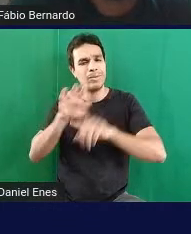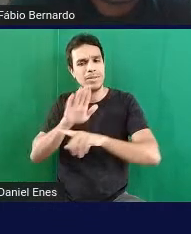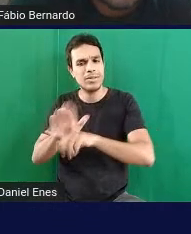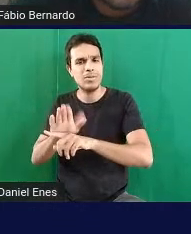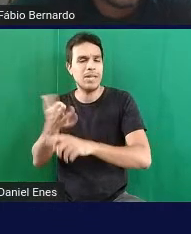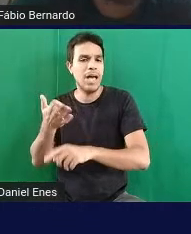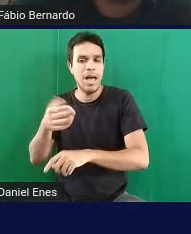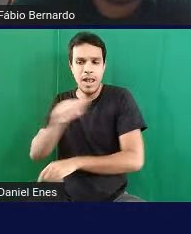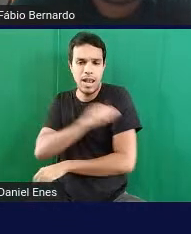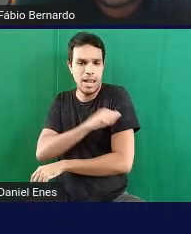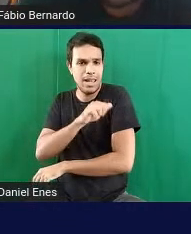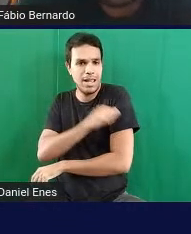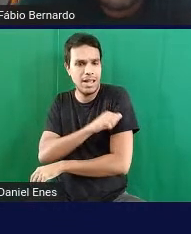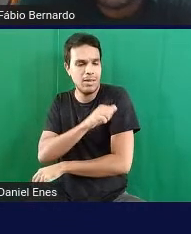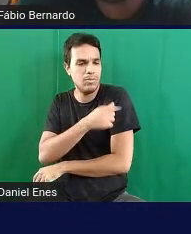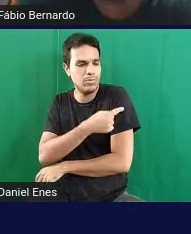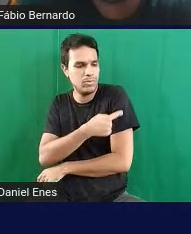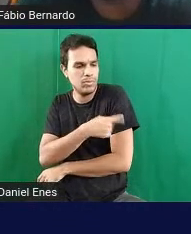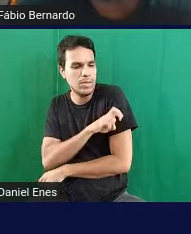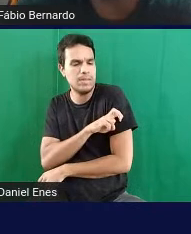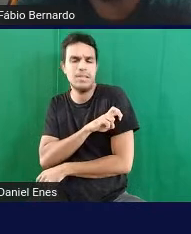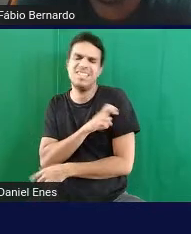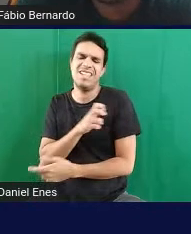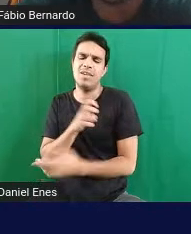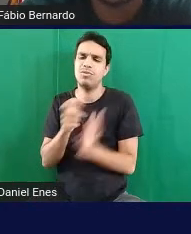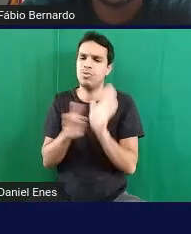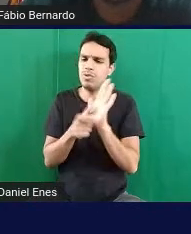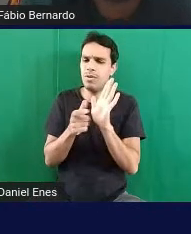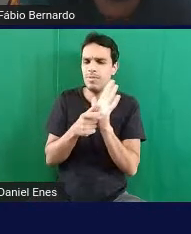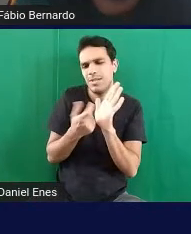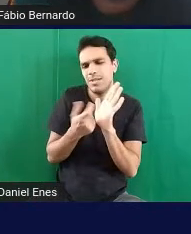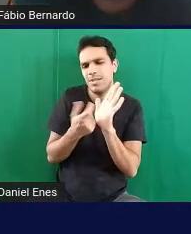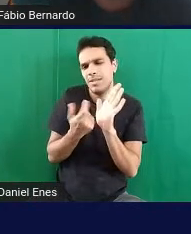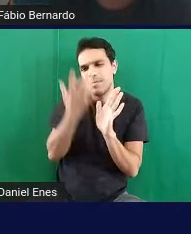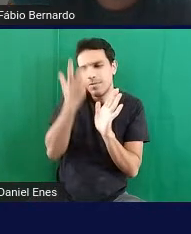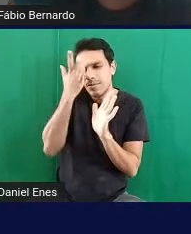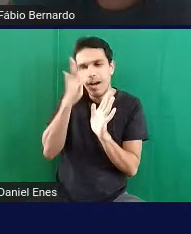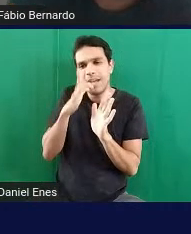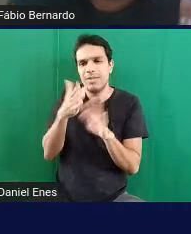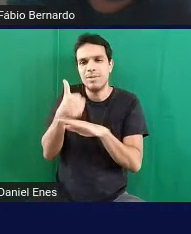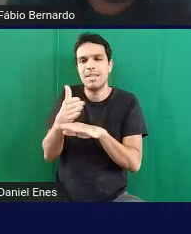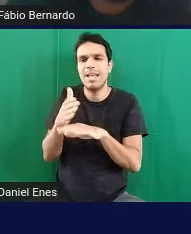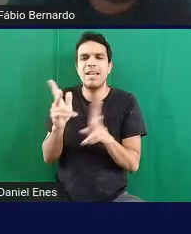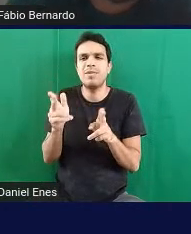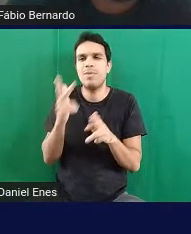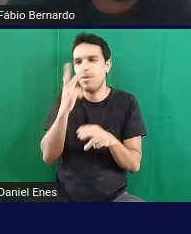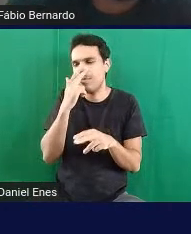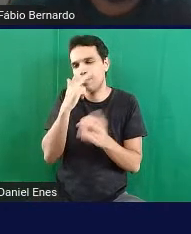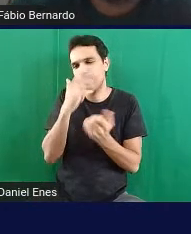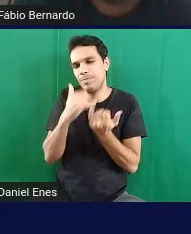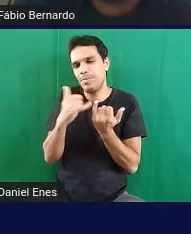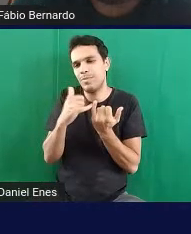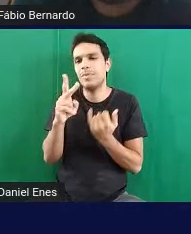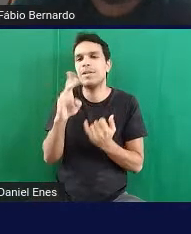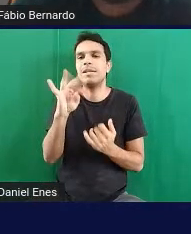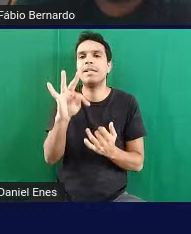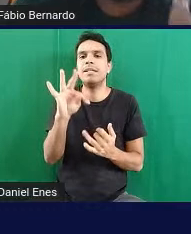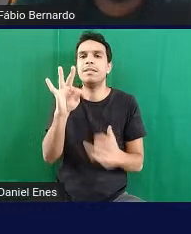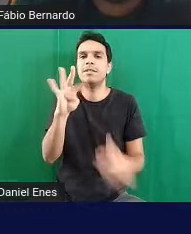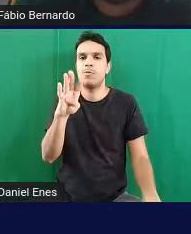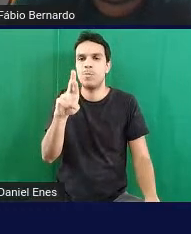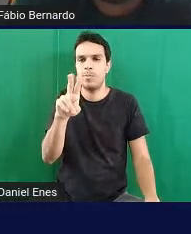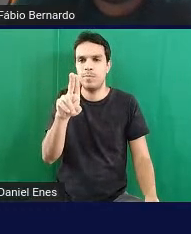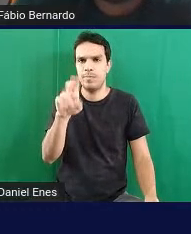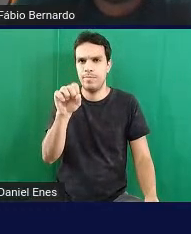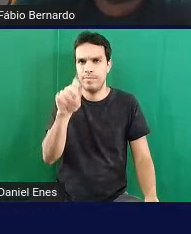software ele é muito amigável ele é basicamente um pinte branche né e aí tem vídeos também no youtube e